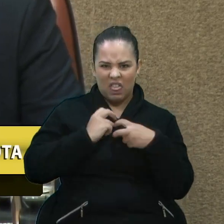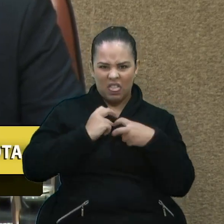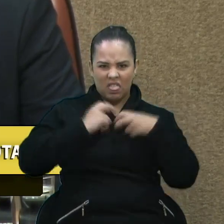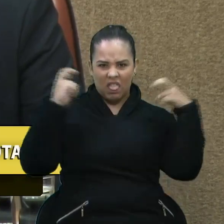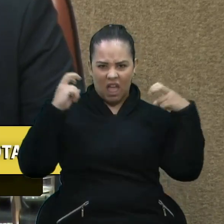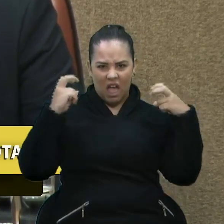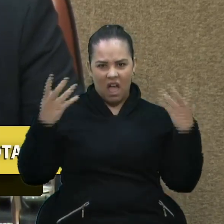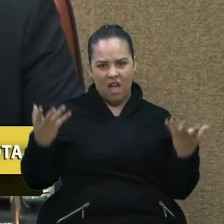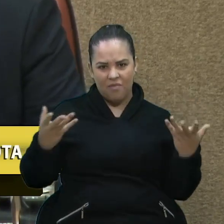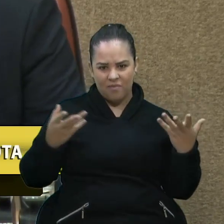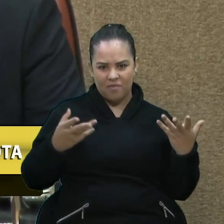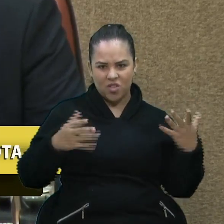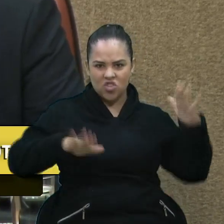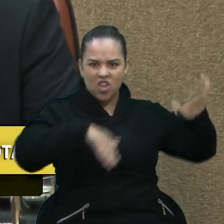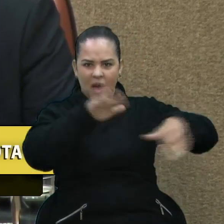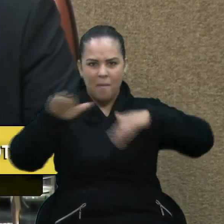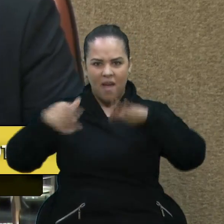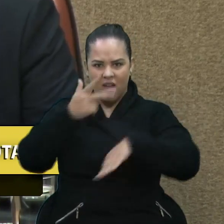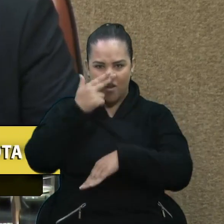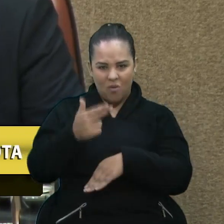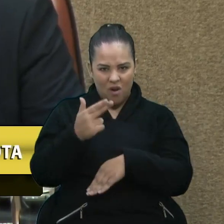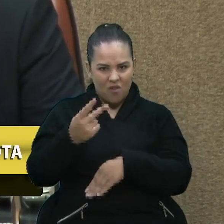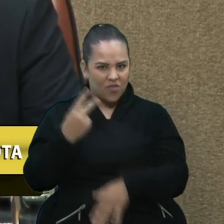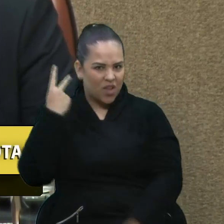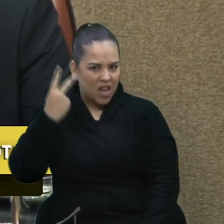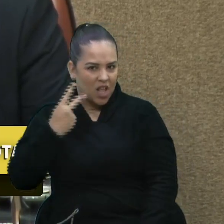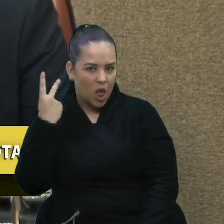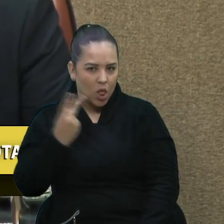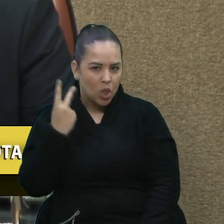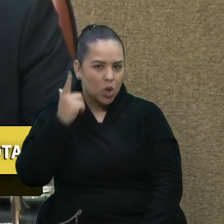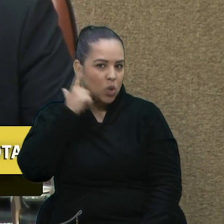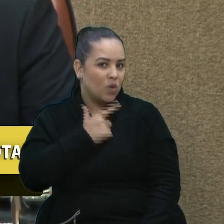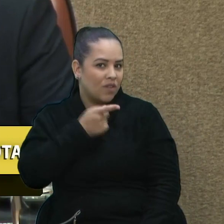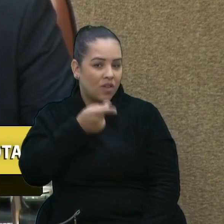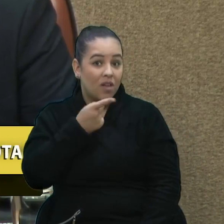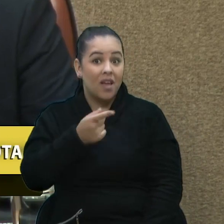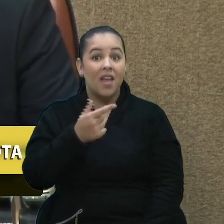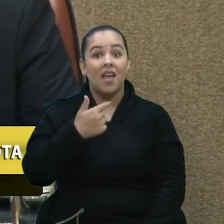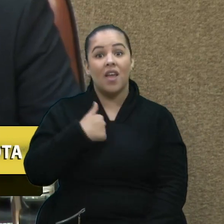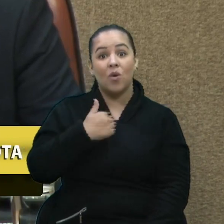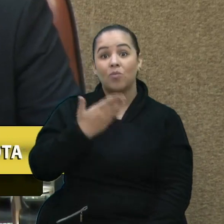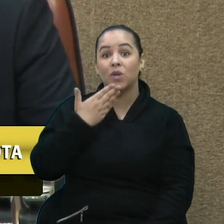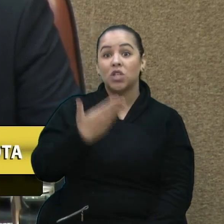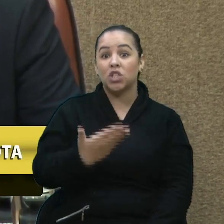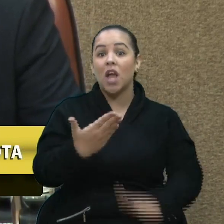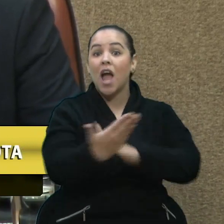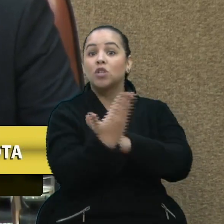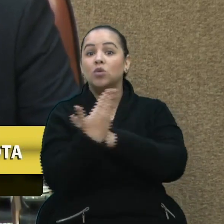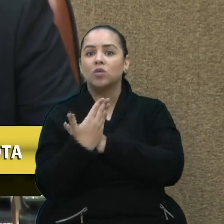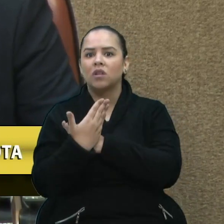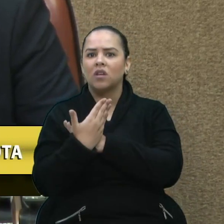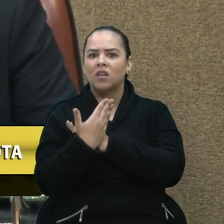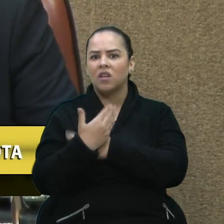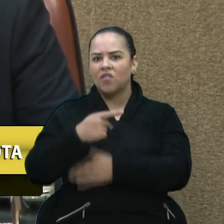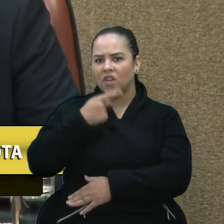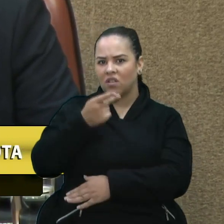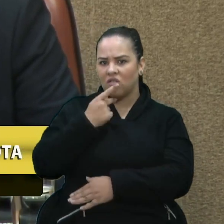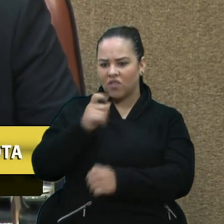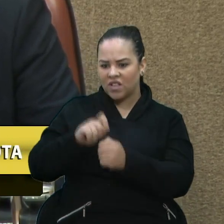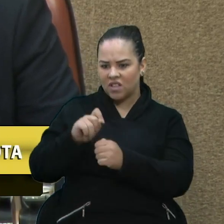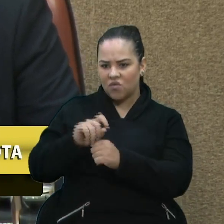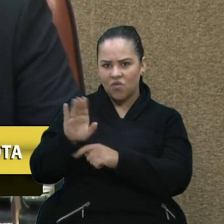fazer torcida, como o vereador Lucas falou. Eu pedi ajuda. E quem disse que vai fazer o vídeo não é o Fantinel.